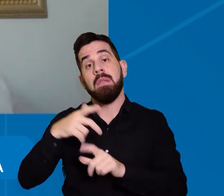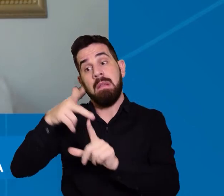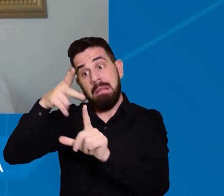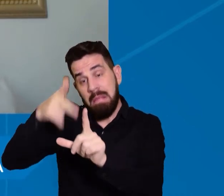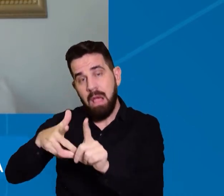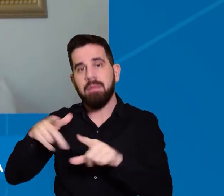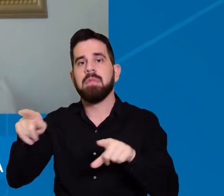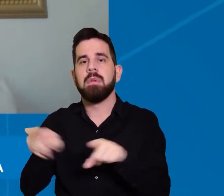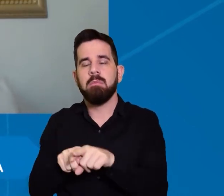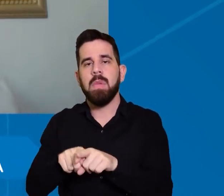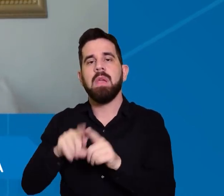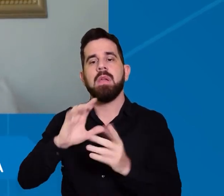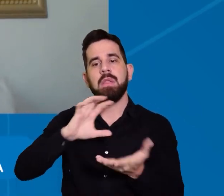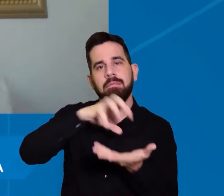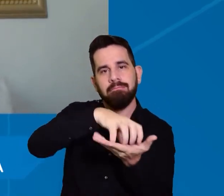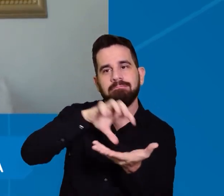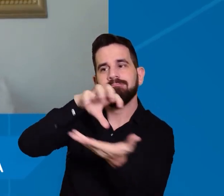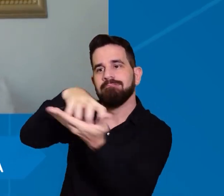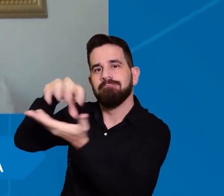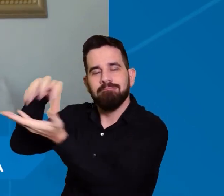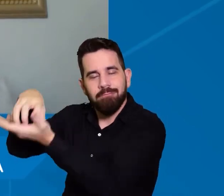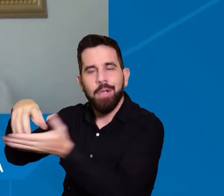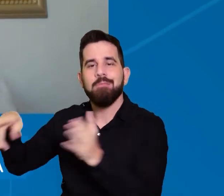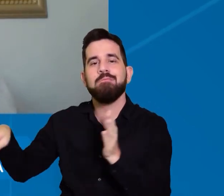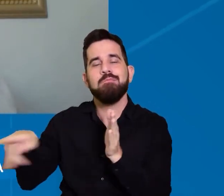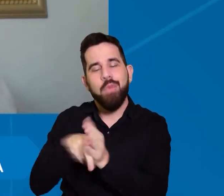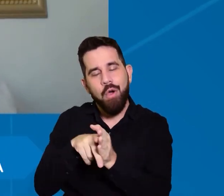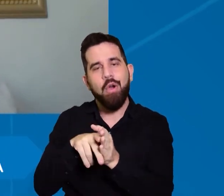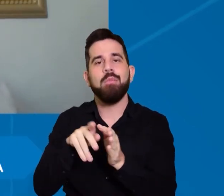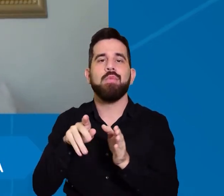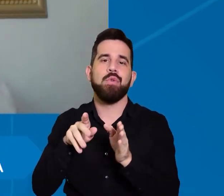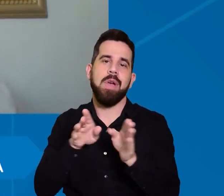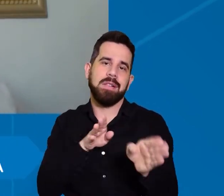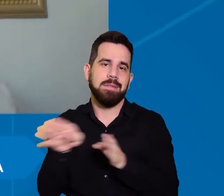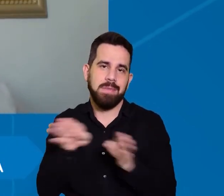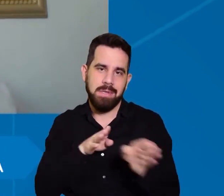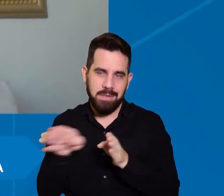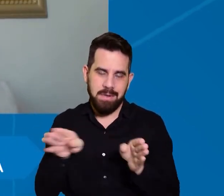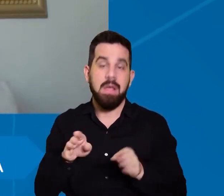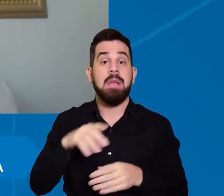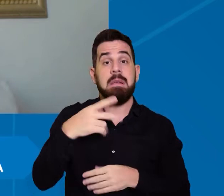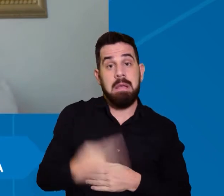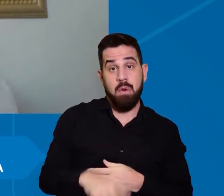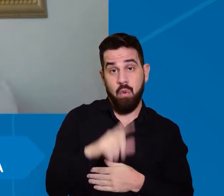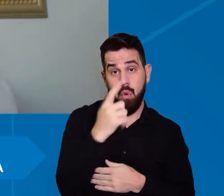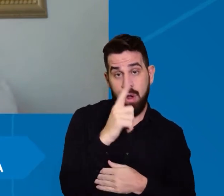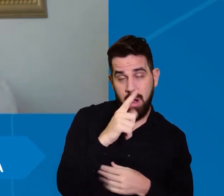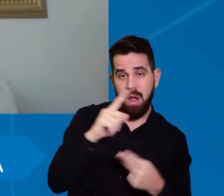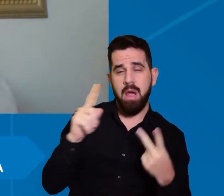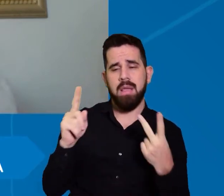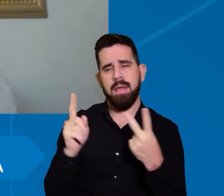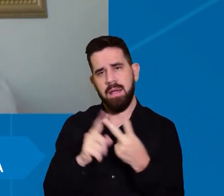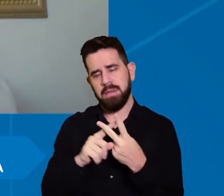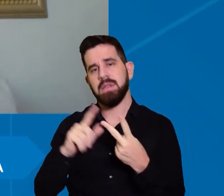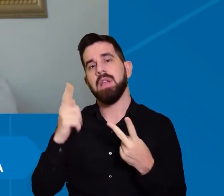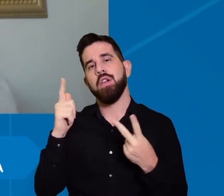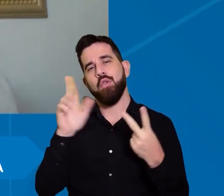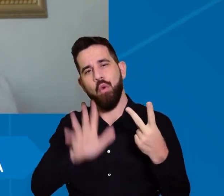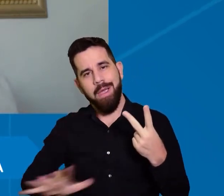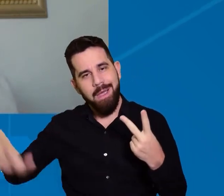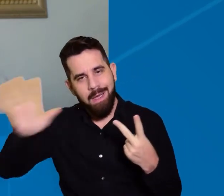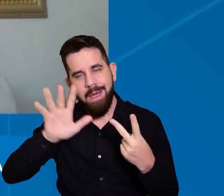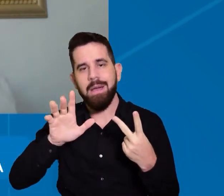núcleos de acessibilidade da UFG, que é a Regional Goiânia, a Regional Goiás,